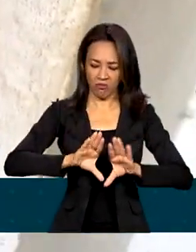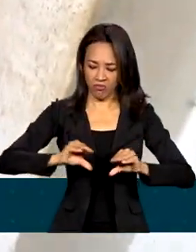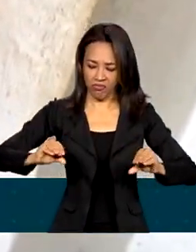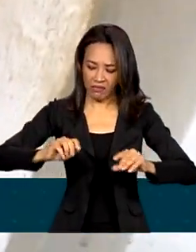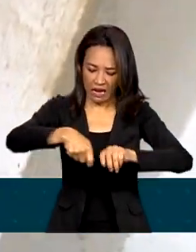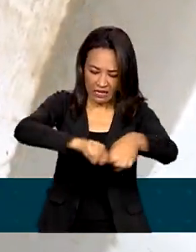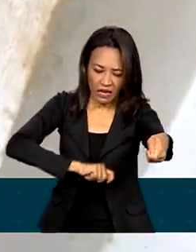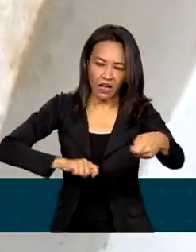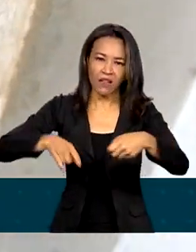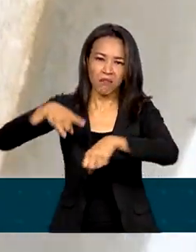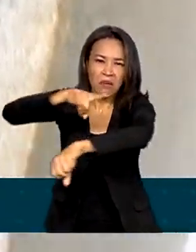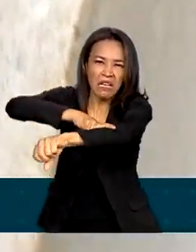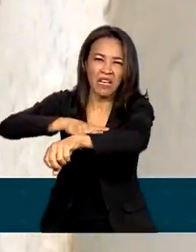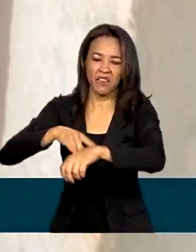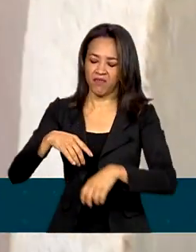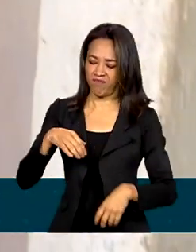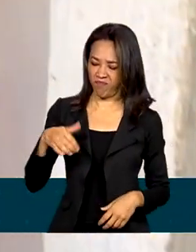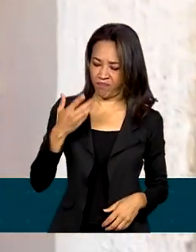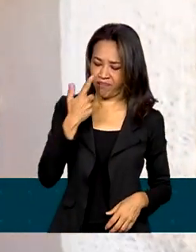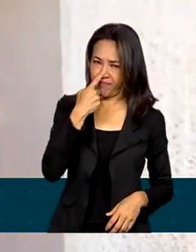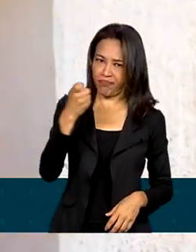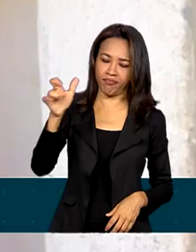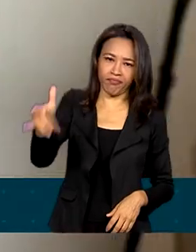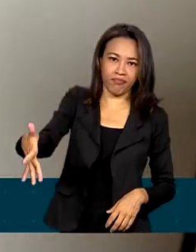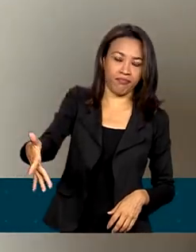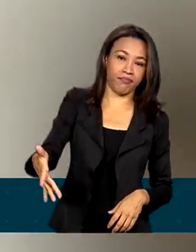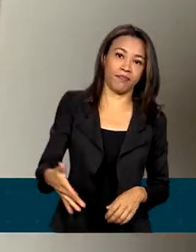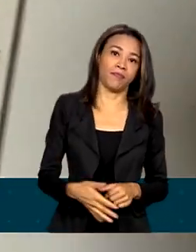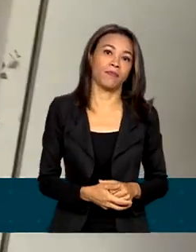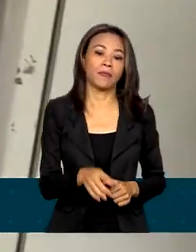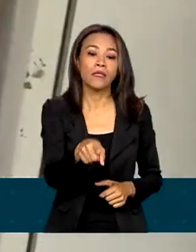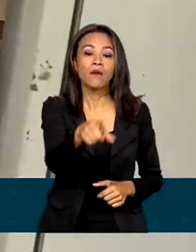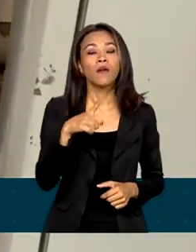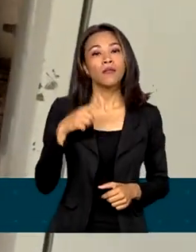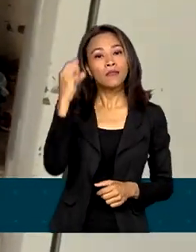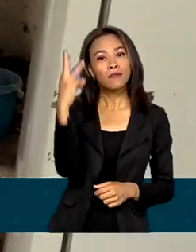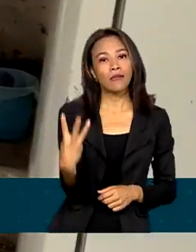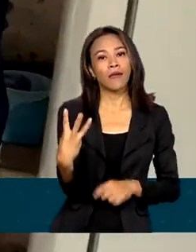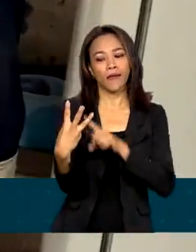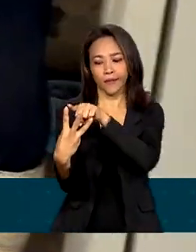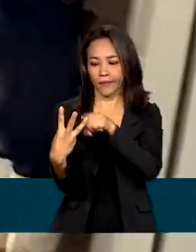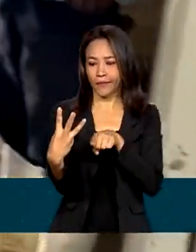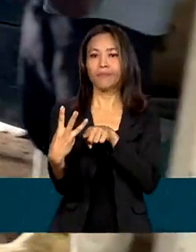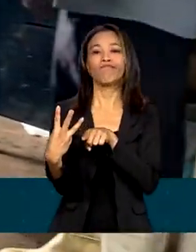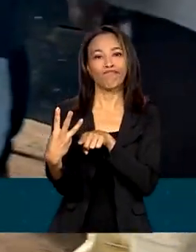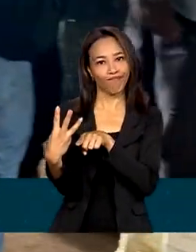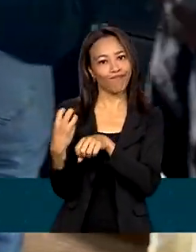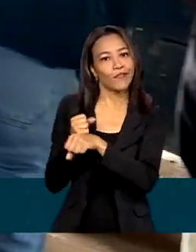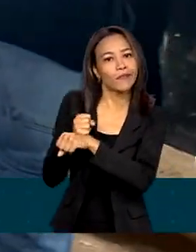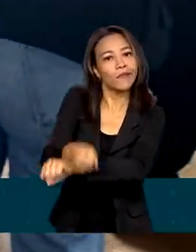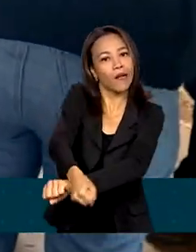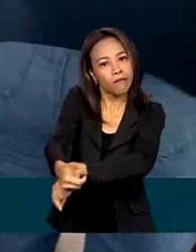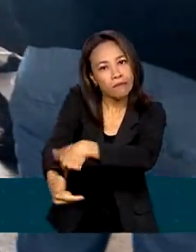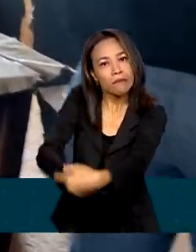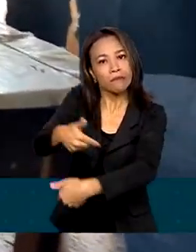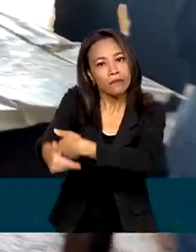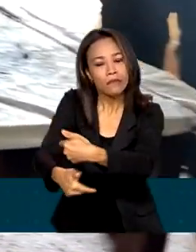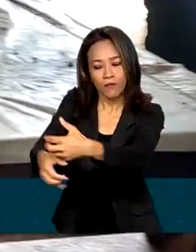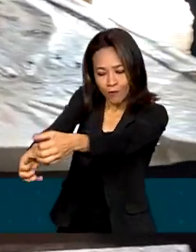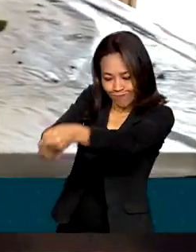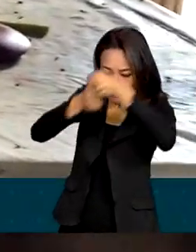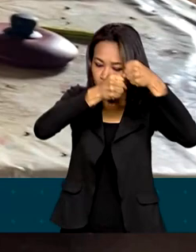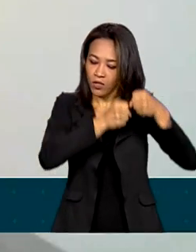e um banheiro que não funcionava. Durante a ação, três trabalhadores em situação análoga à escravidão foram